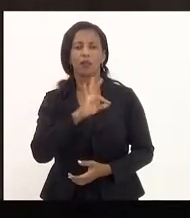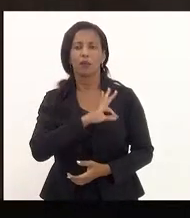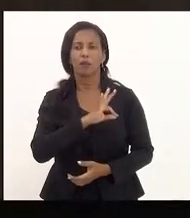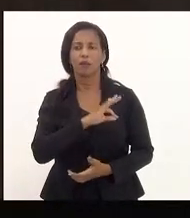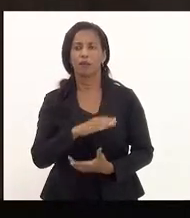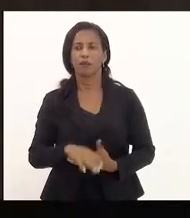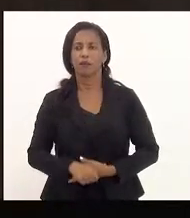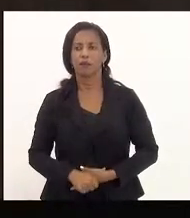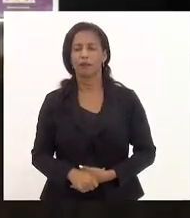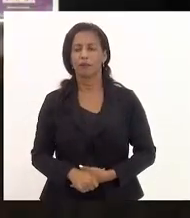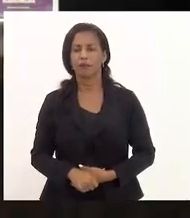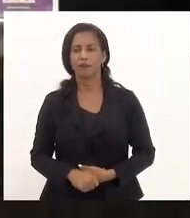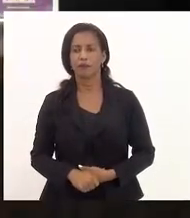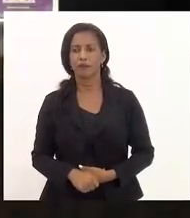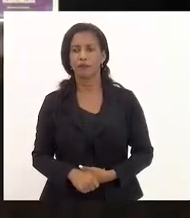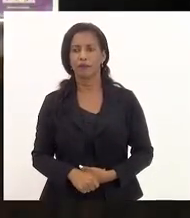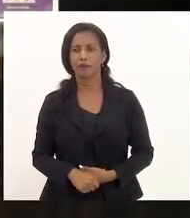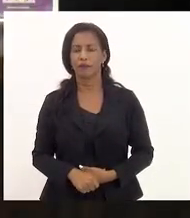Rocha.